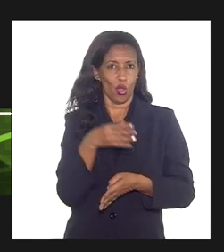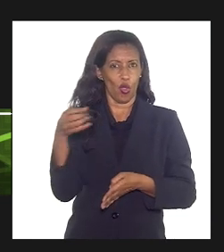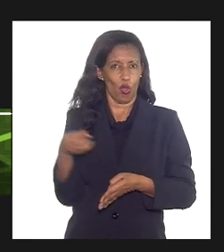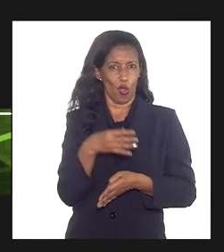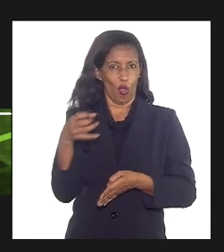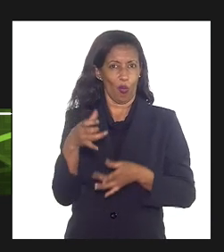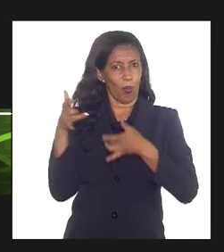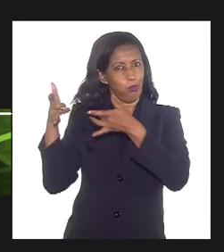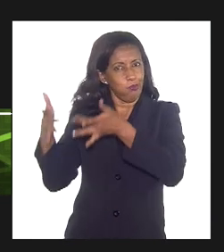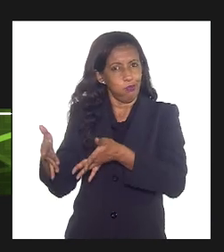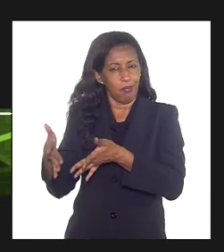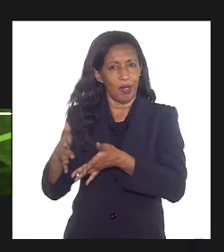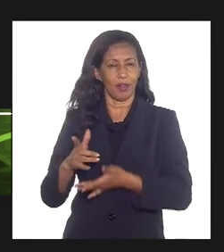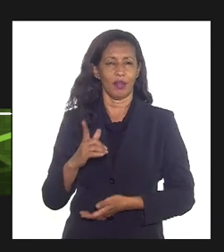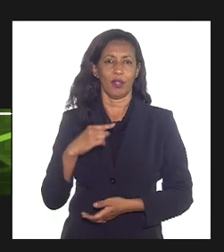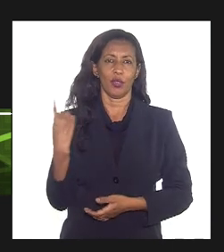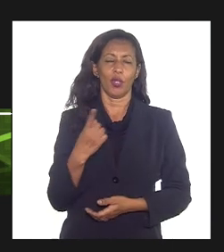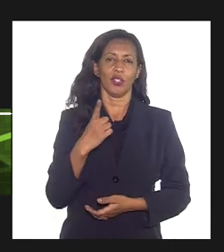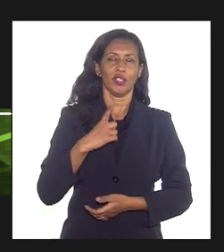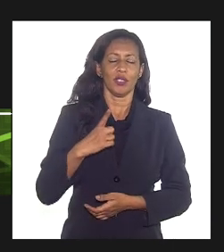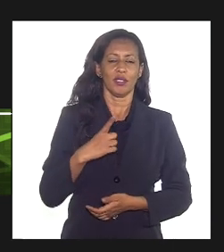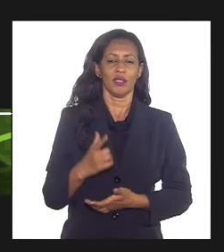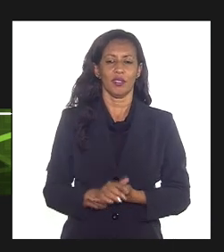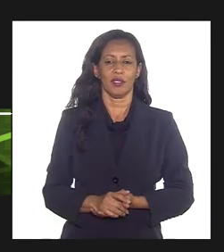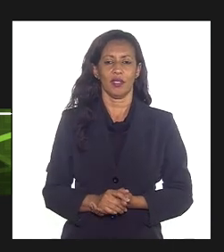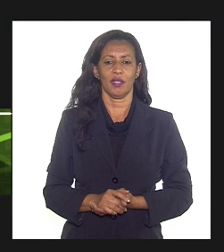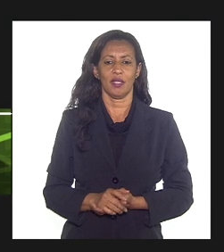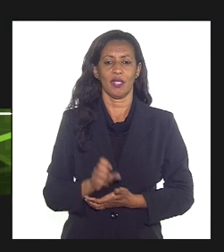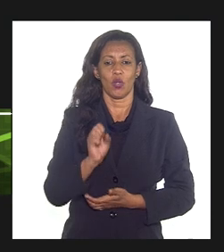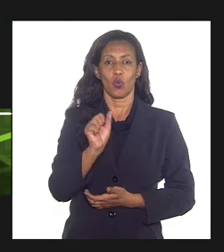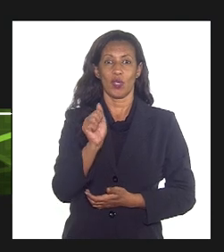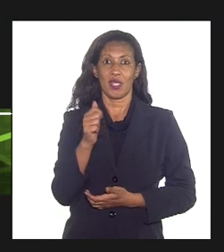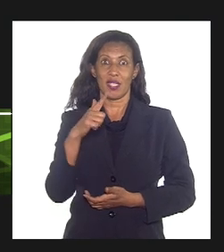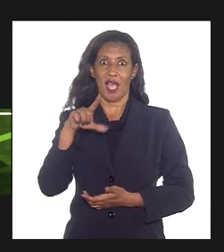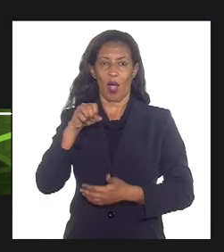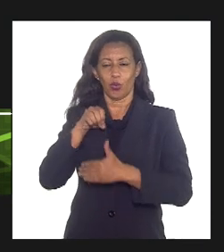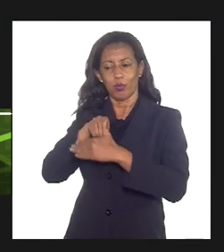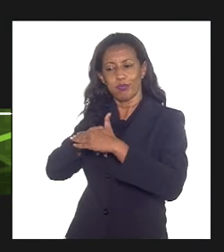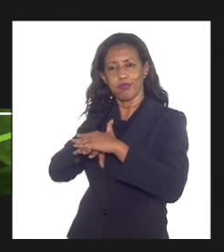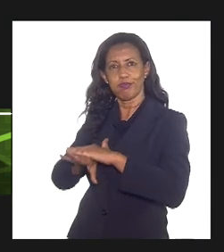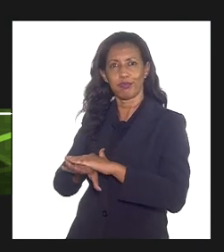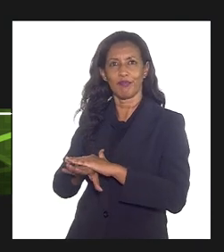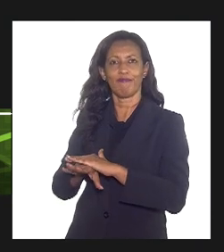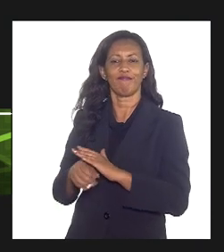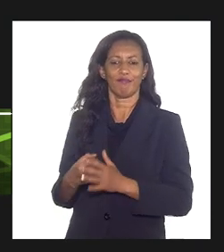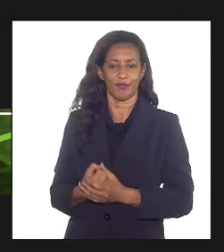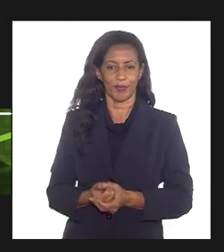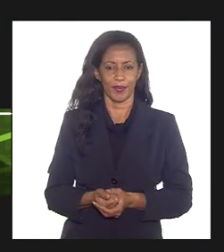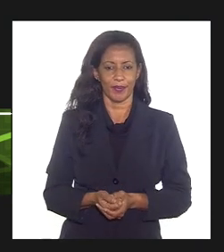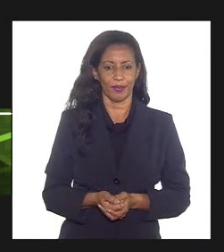abandono, nós teríamos um saldo amortizável, considerando, então,